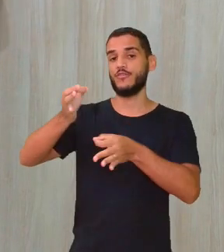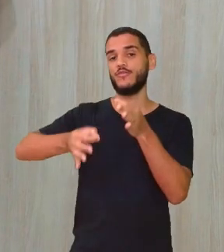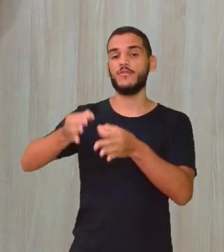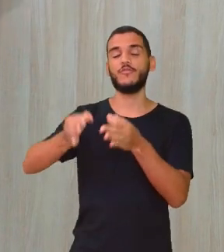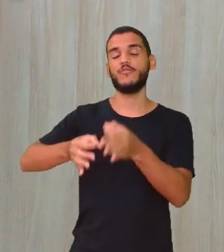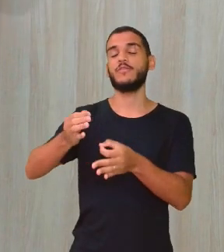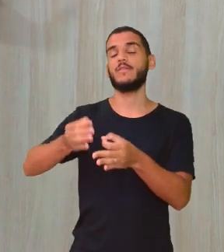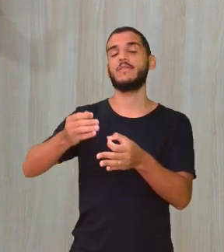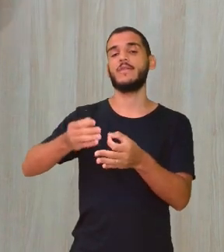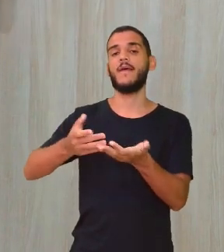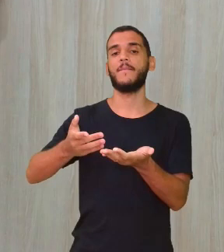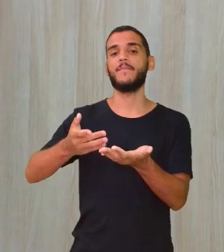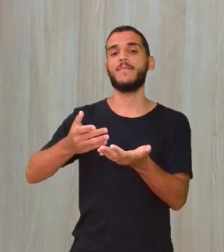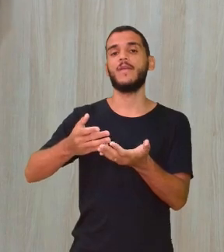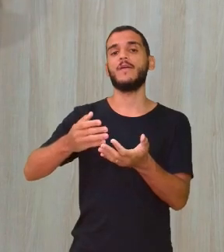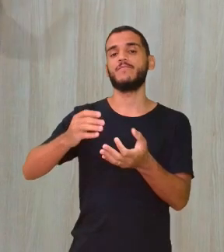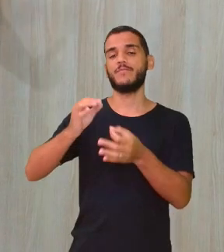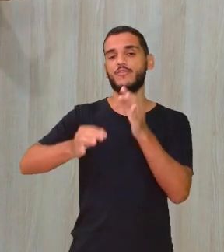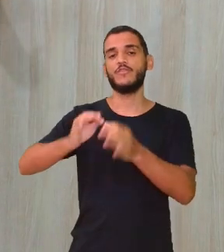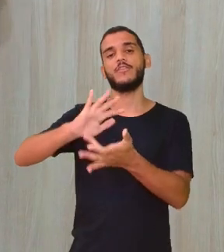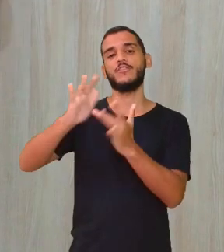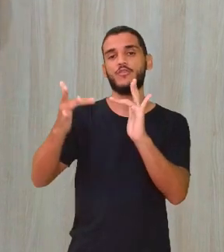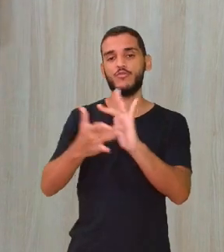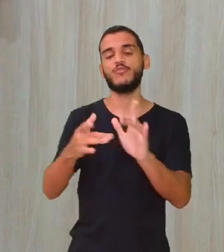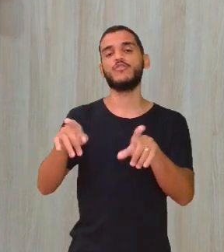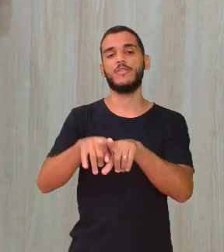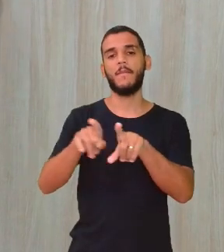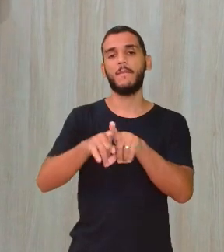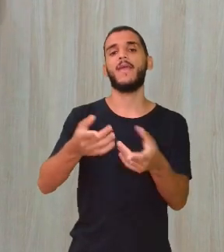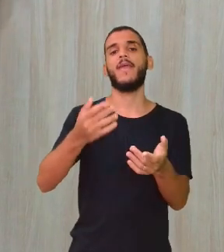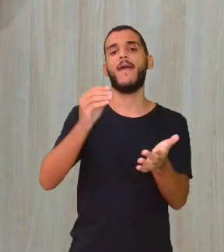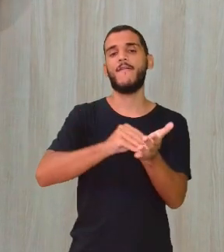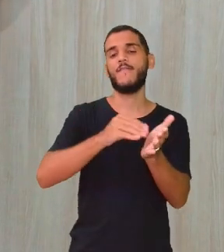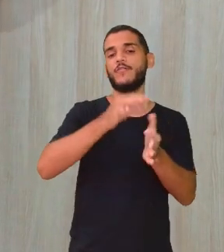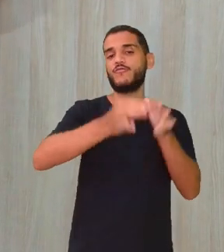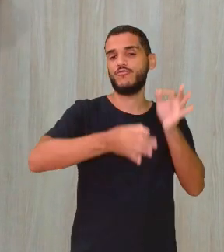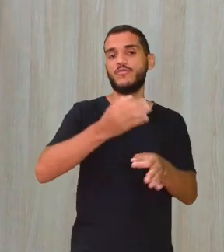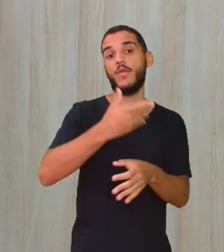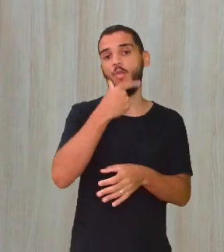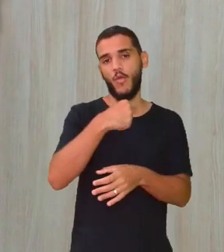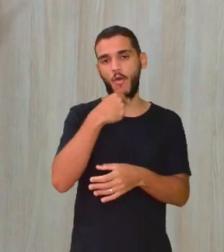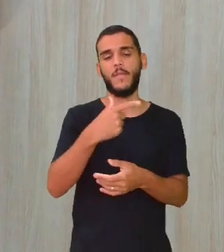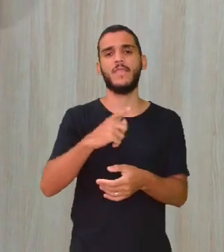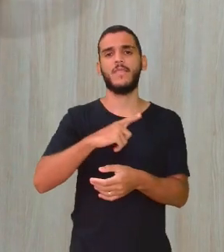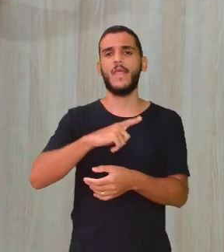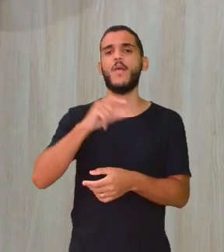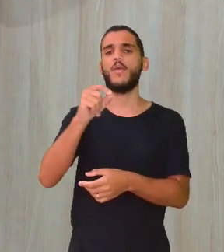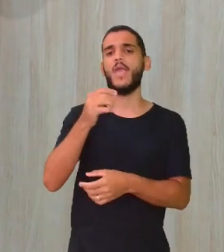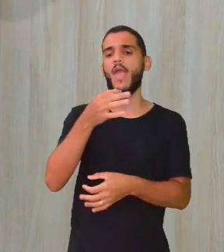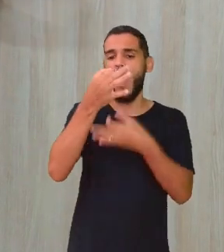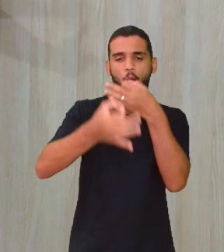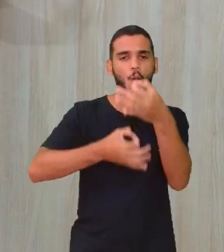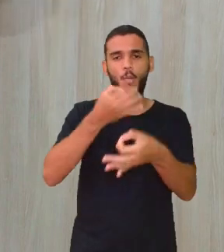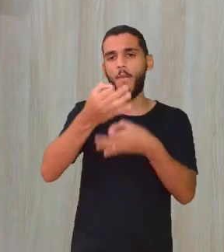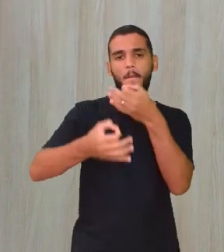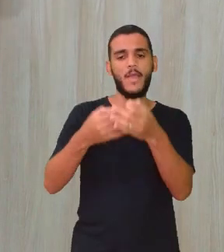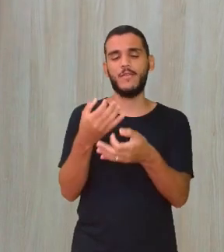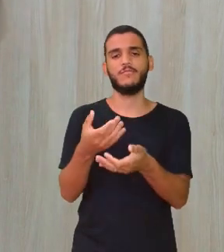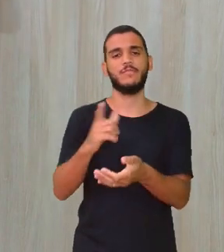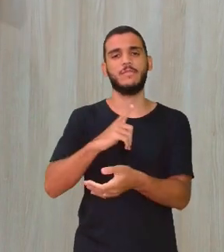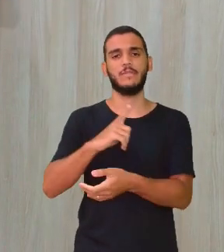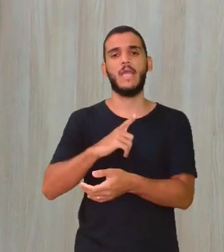caminho irregular, né? Do conhecimento, ele consegue se munir de argumentos para o mundo. Ele consegue